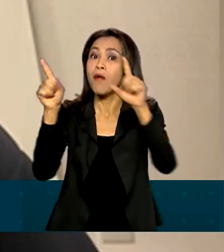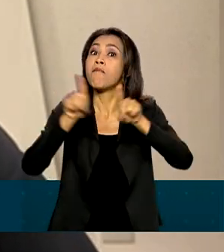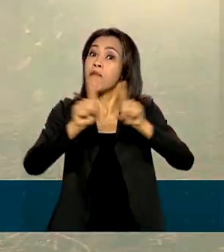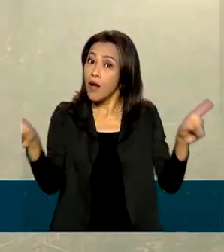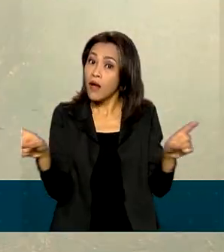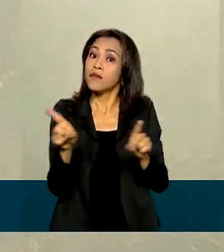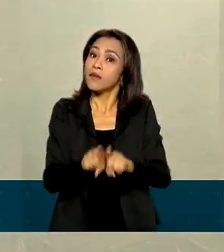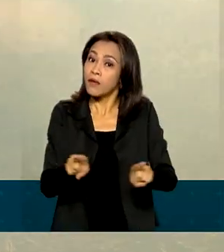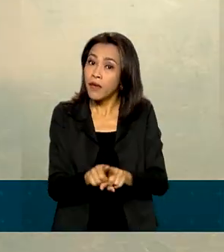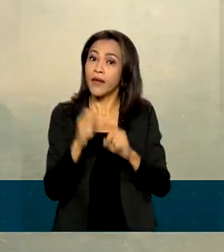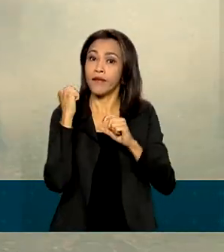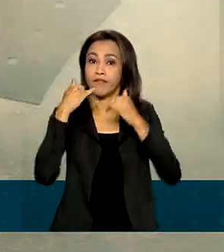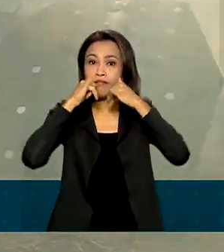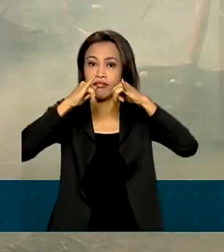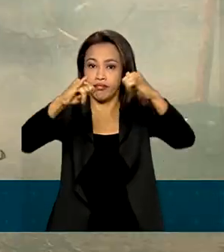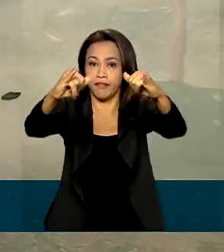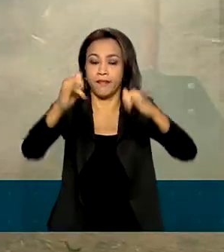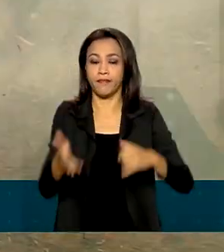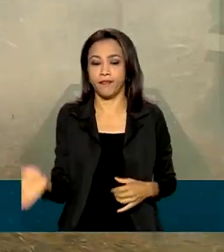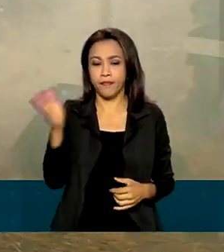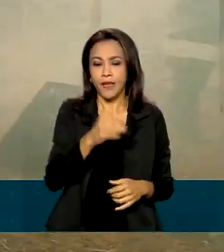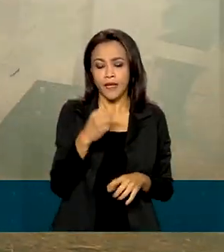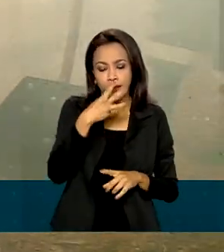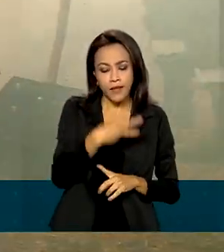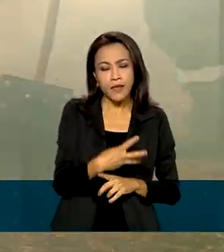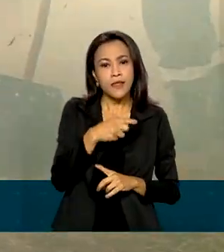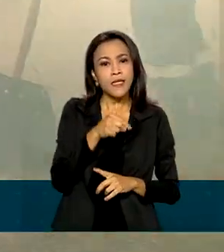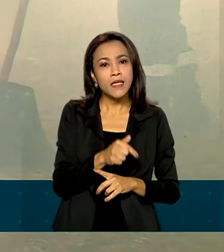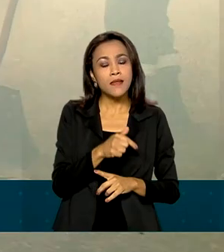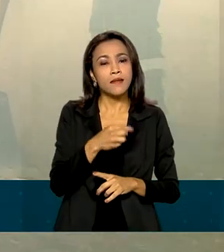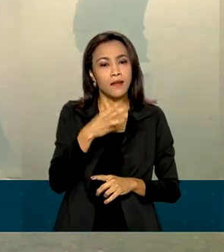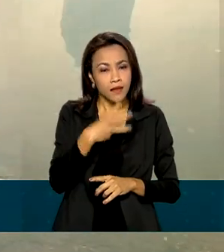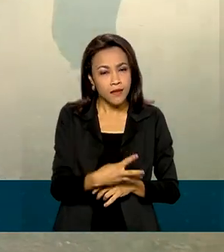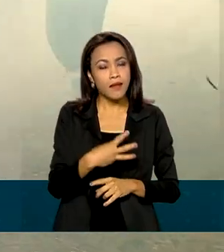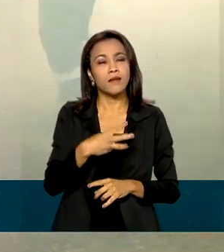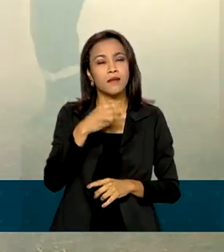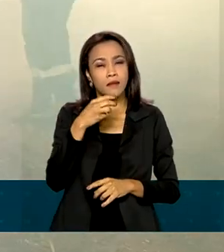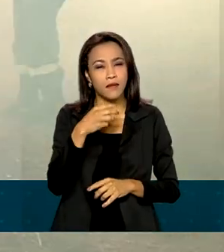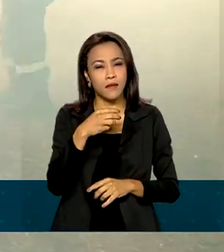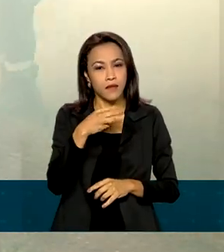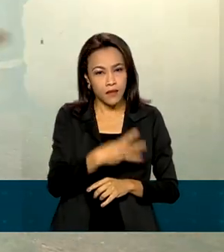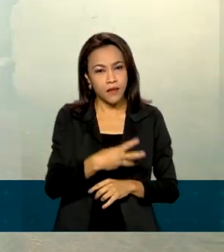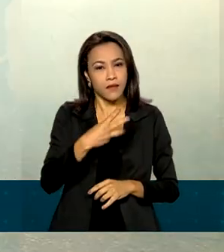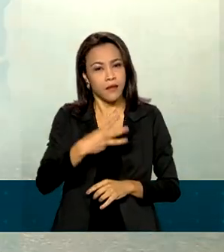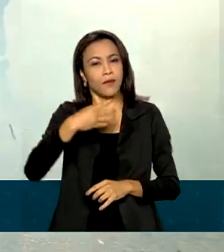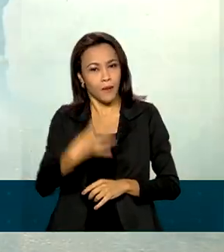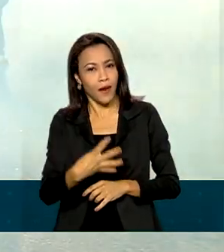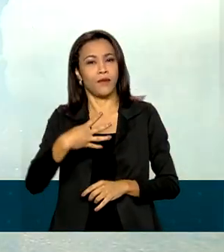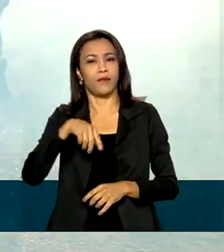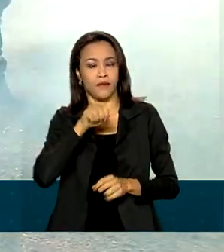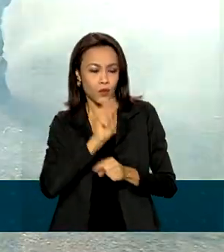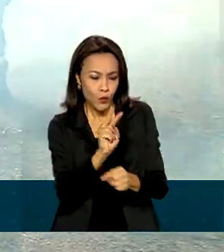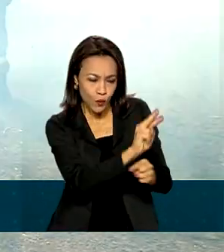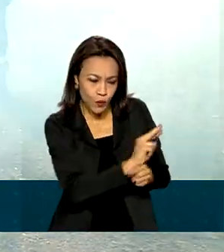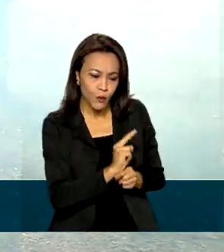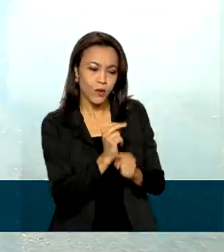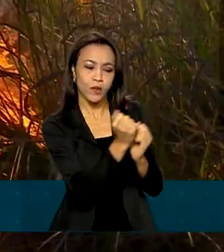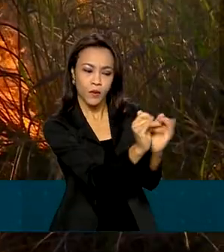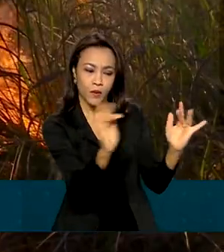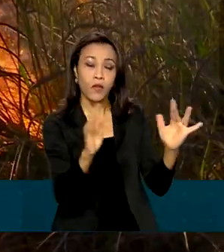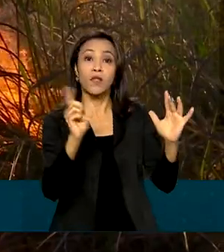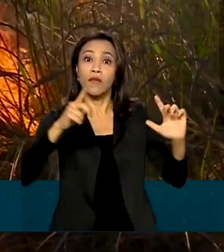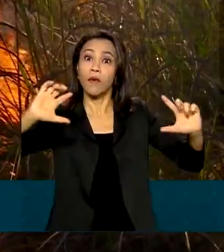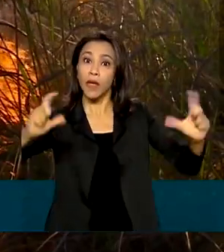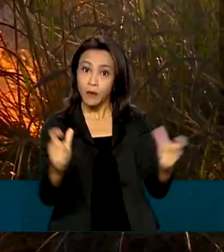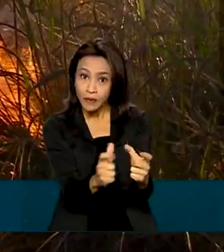de transmissão. Nas 334 unidades de conservação em todo o país, houve uma redução de áreas queimadas.